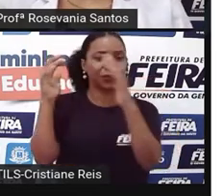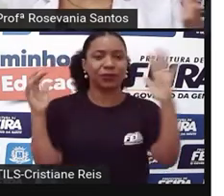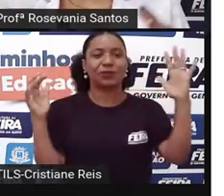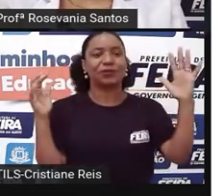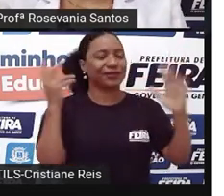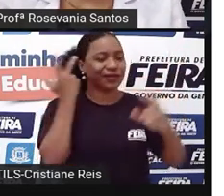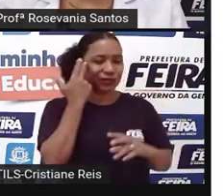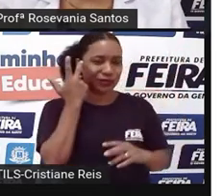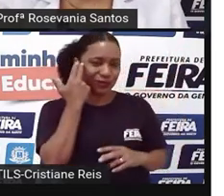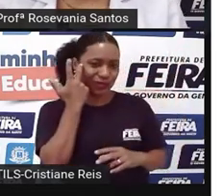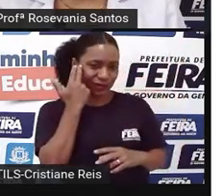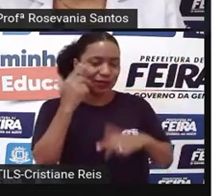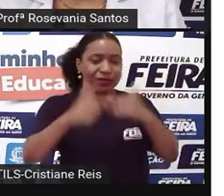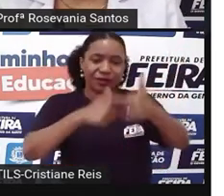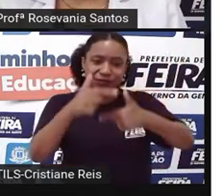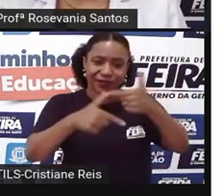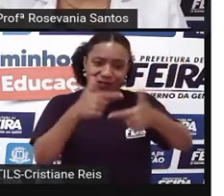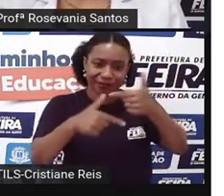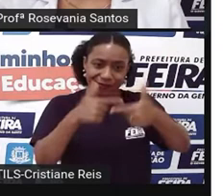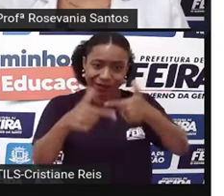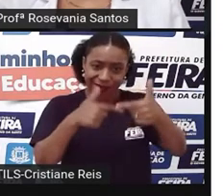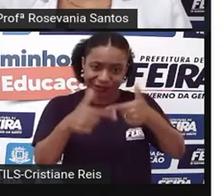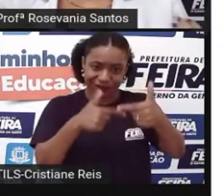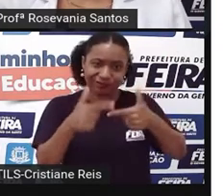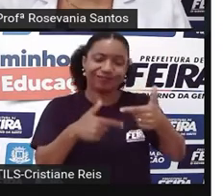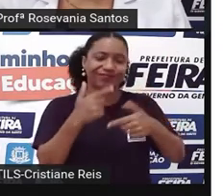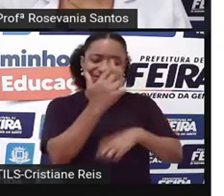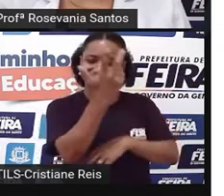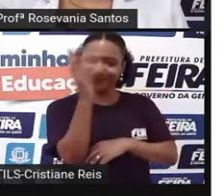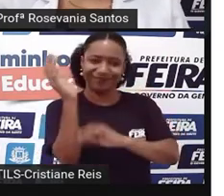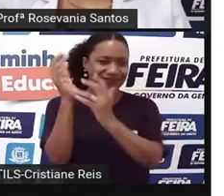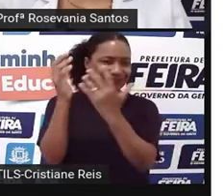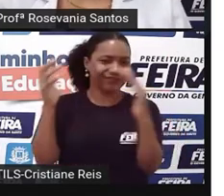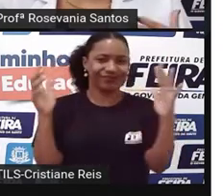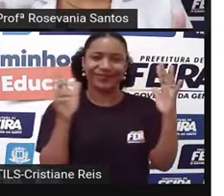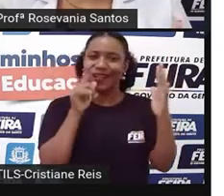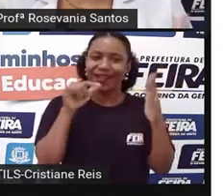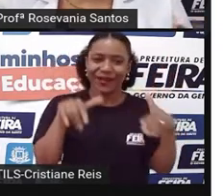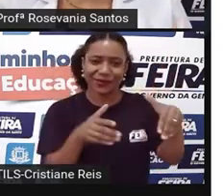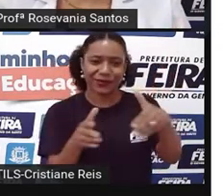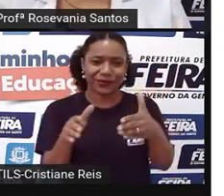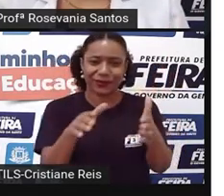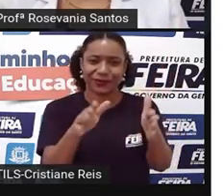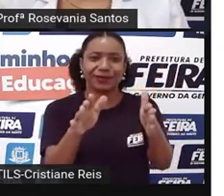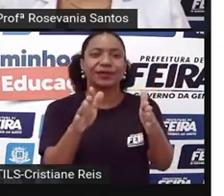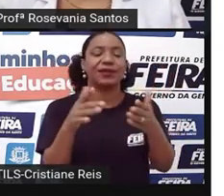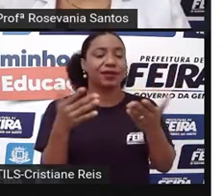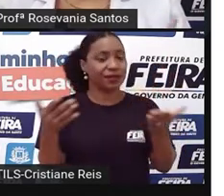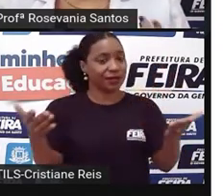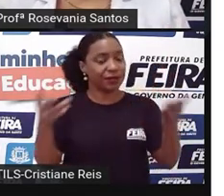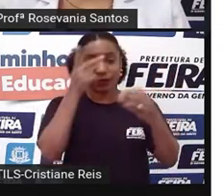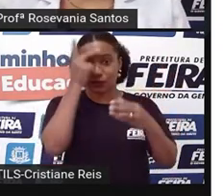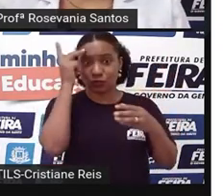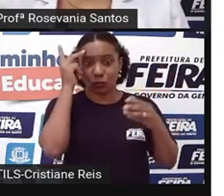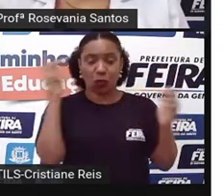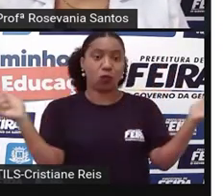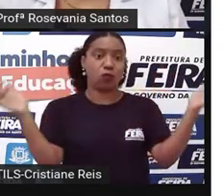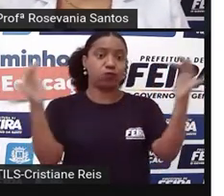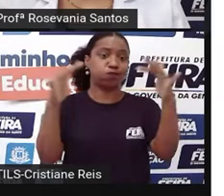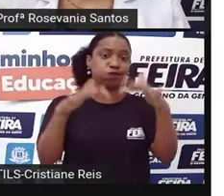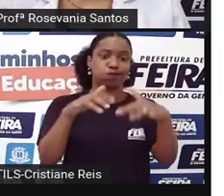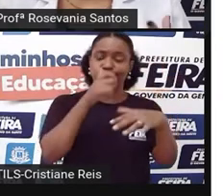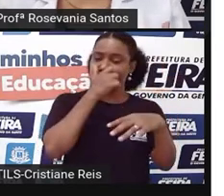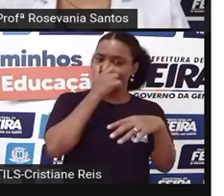econômicas, então, portanto, não tem muita população. E é bom que continue assim, tá até tendo invasão demais, né, principalmente por causa do